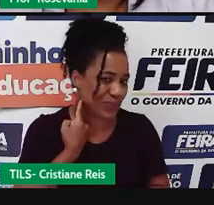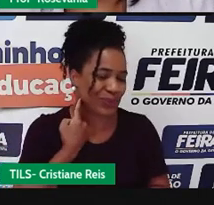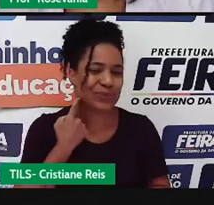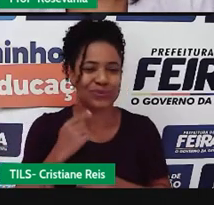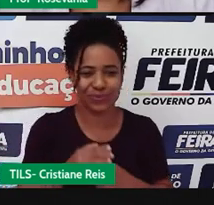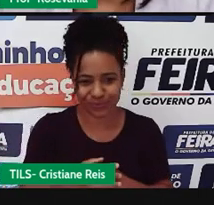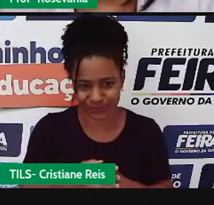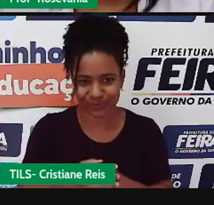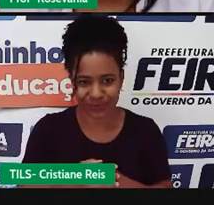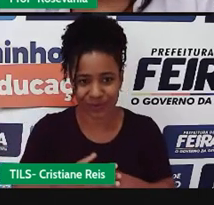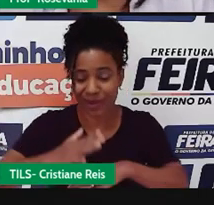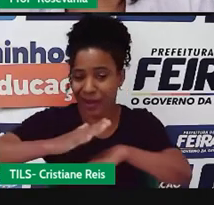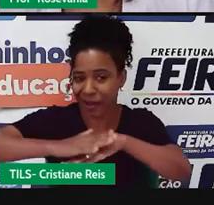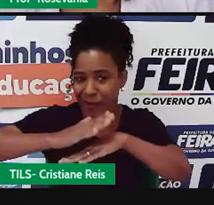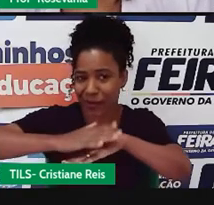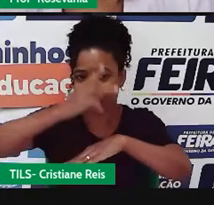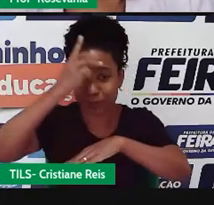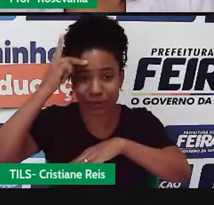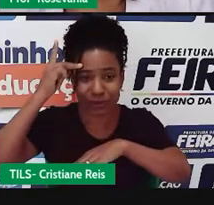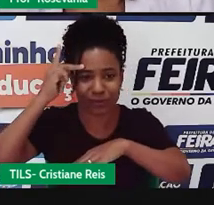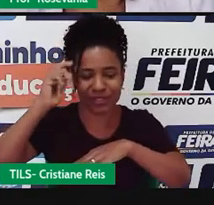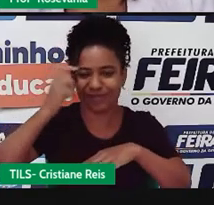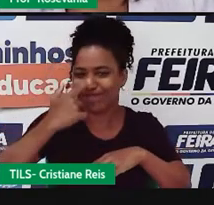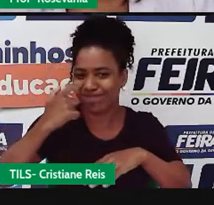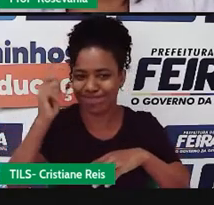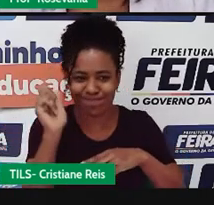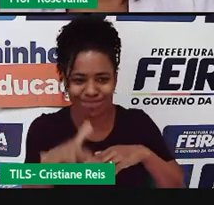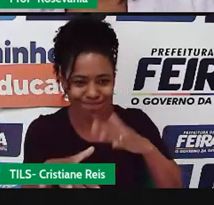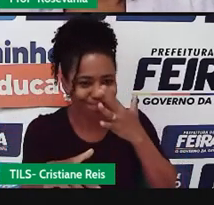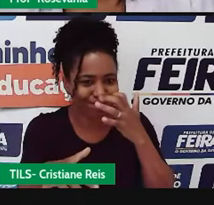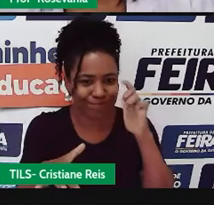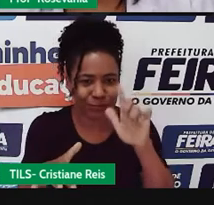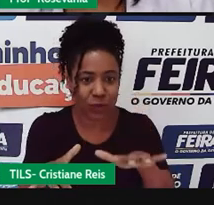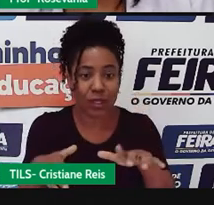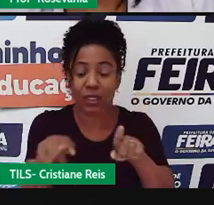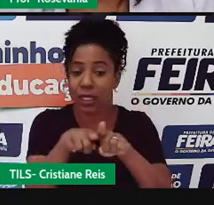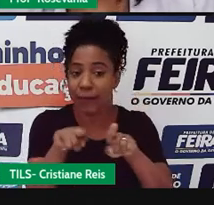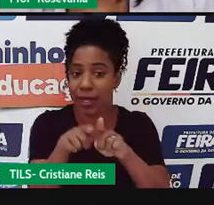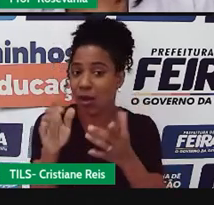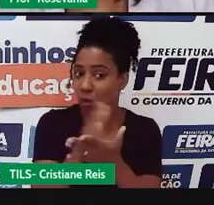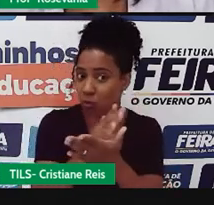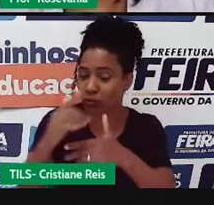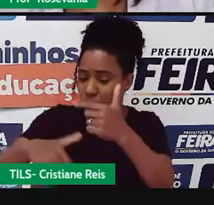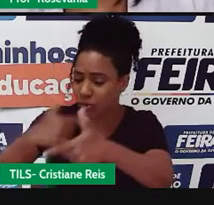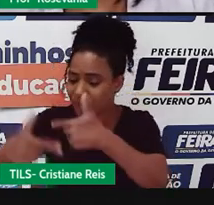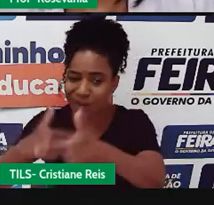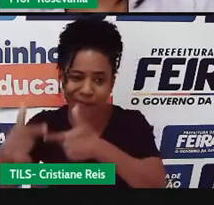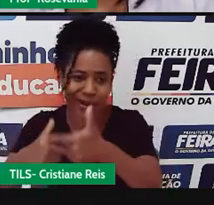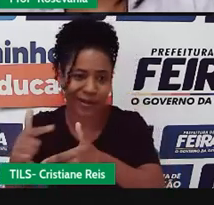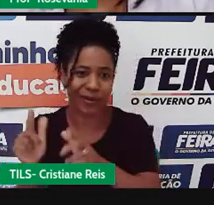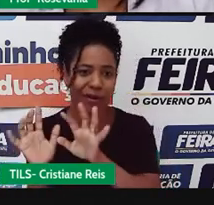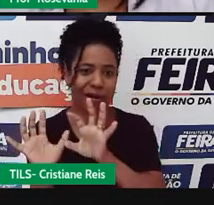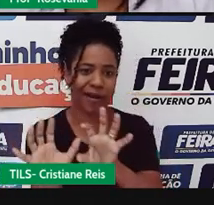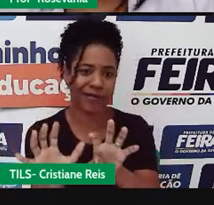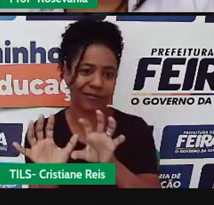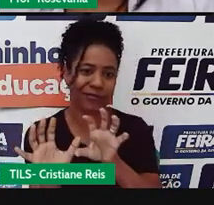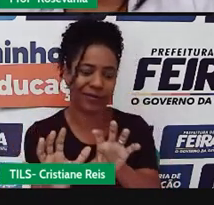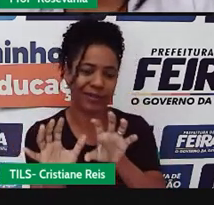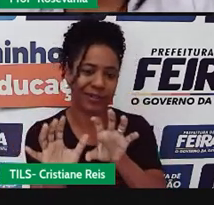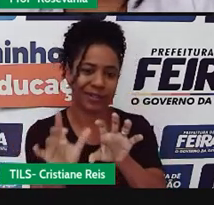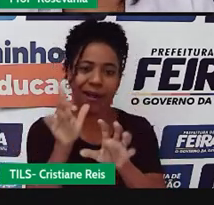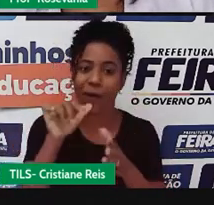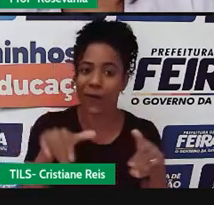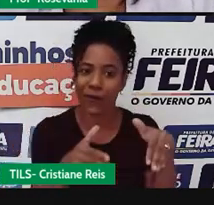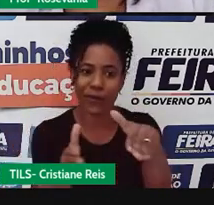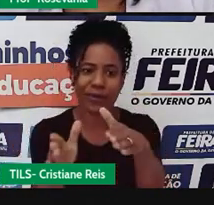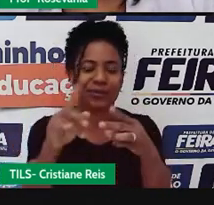comuns, que são corriqueiras, mas que acabam prejudicando os nossos recursos hídricos. E, dentre elas, eu destaquei